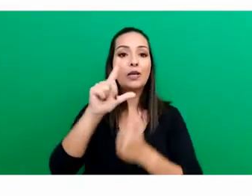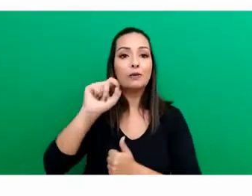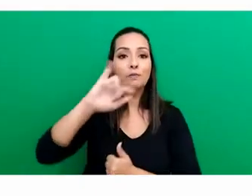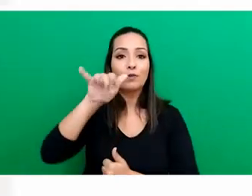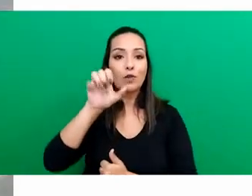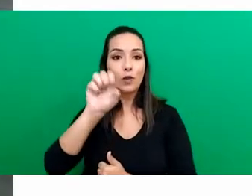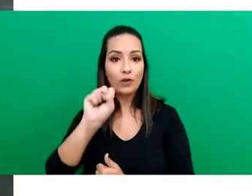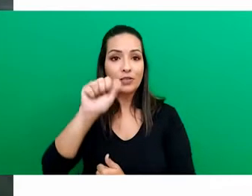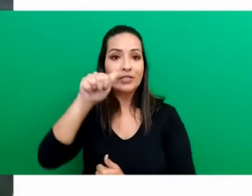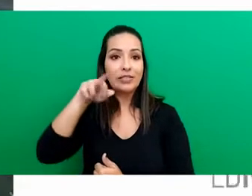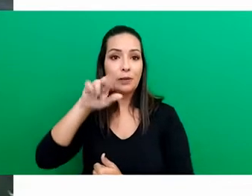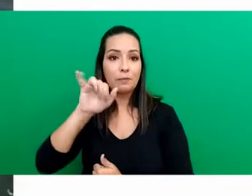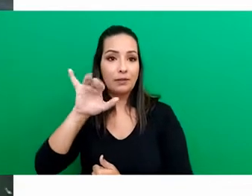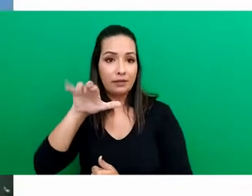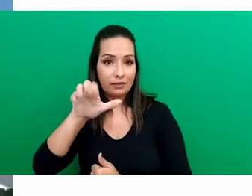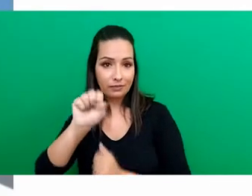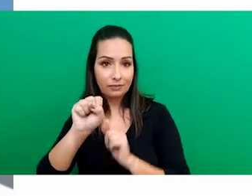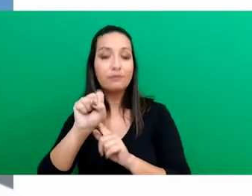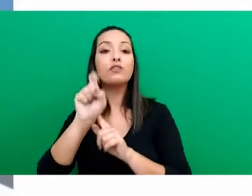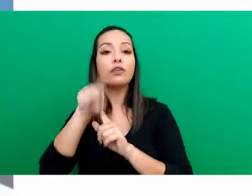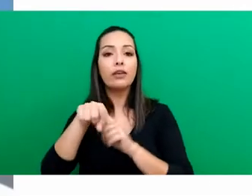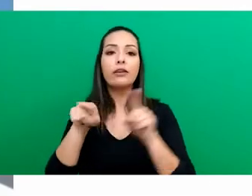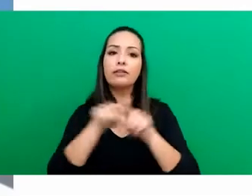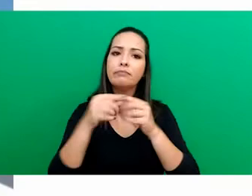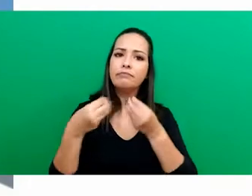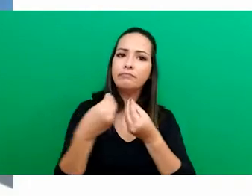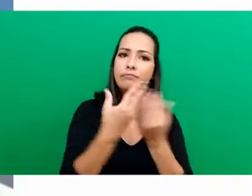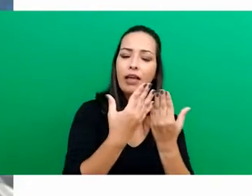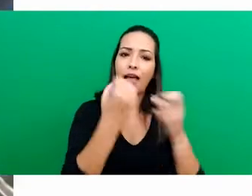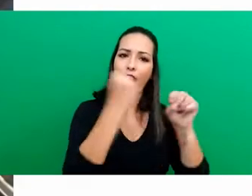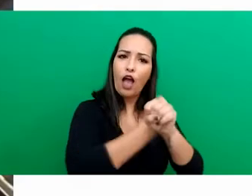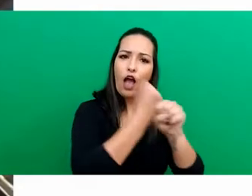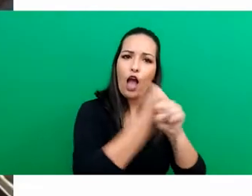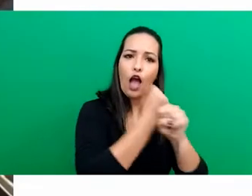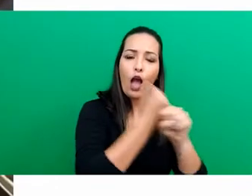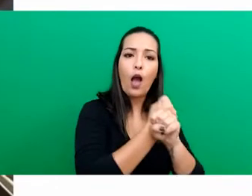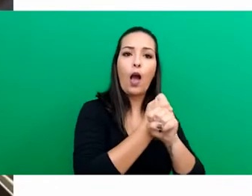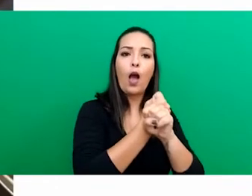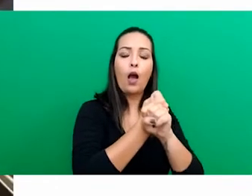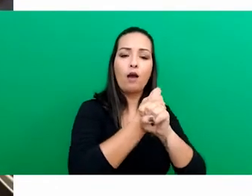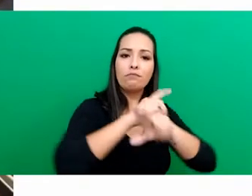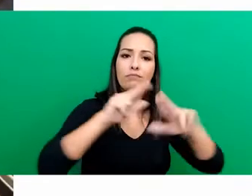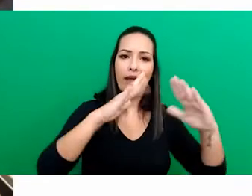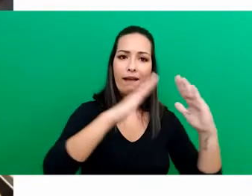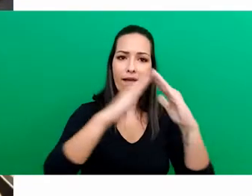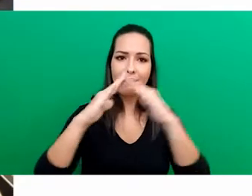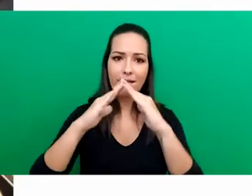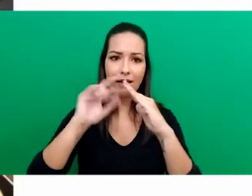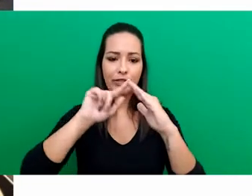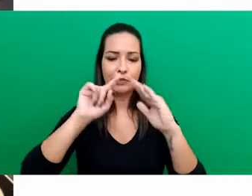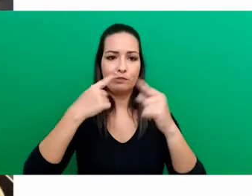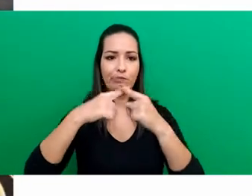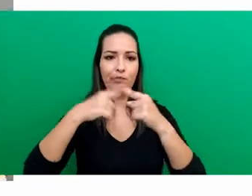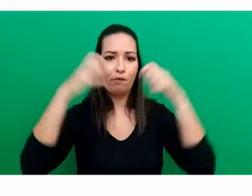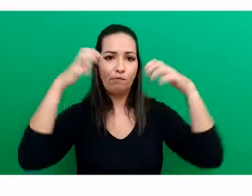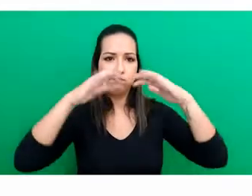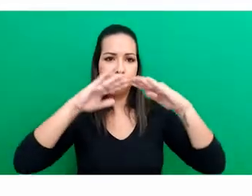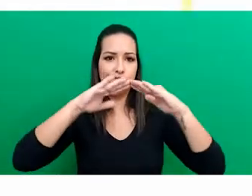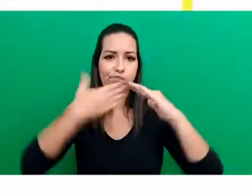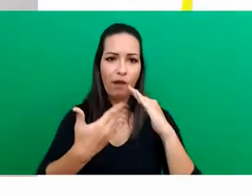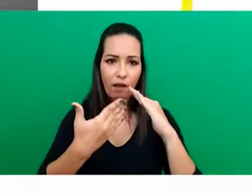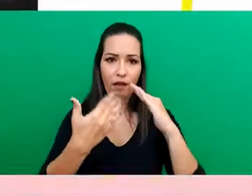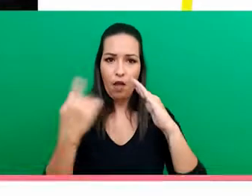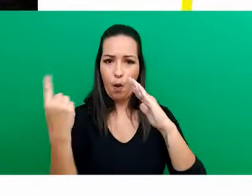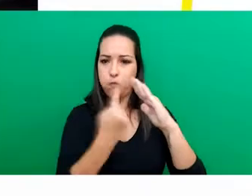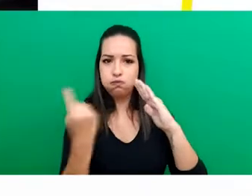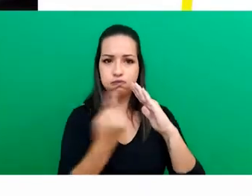americanas. Prestamos suporte na reconstrução de telhados de 21 casas da comunidade do Montserrat, Pastinho, atingida